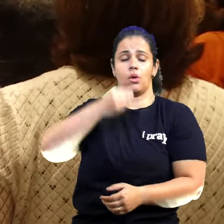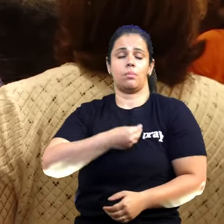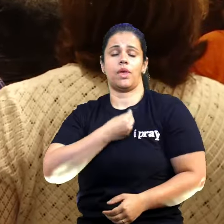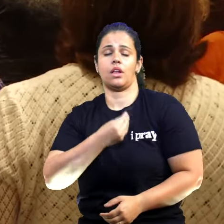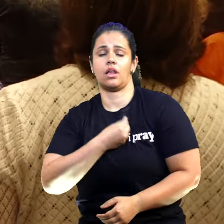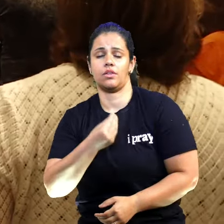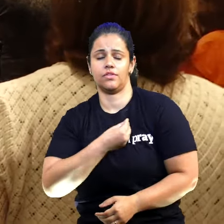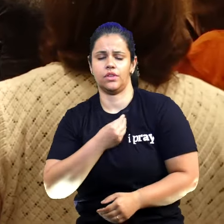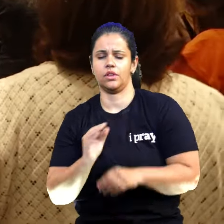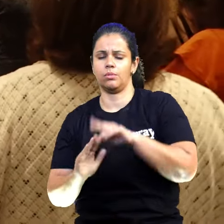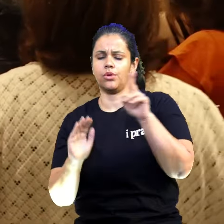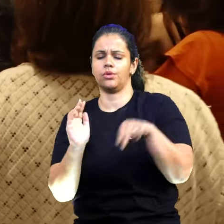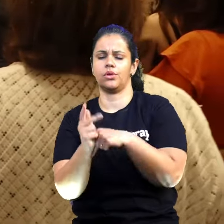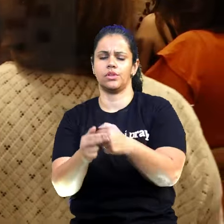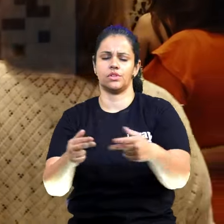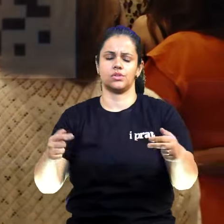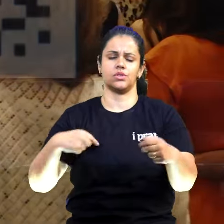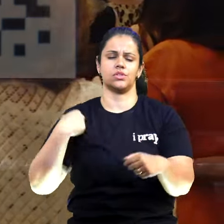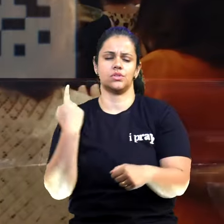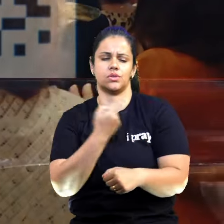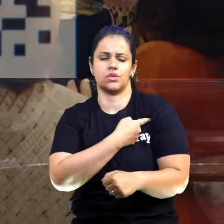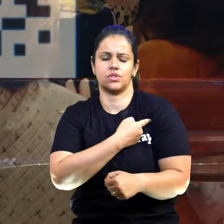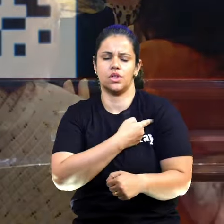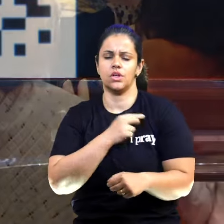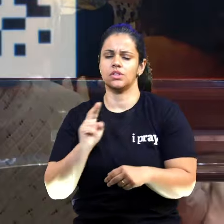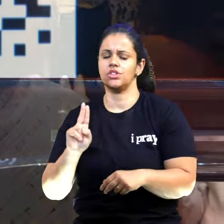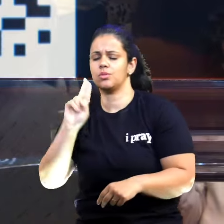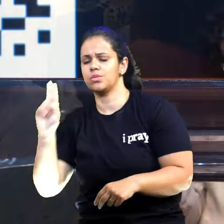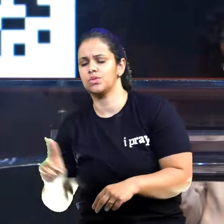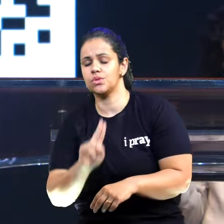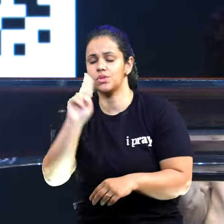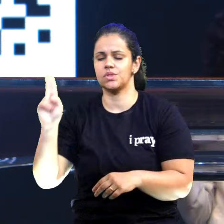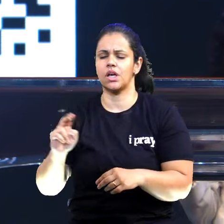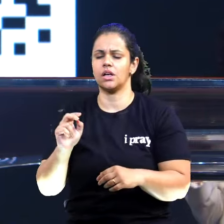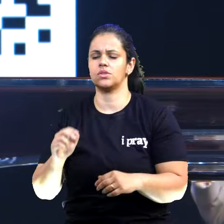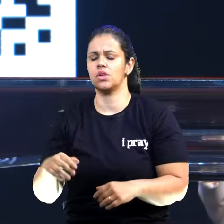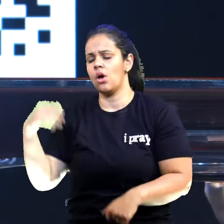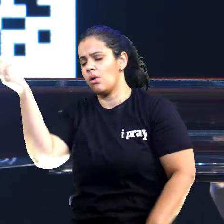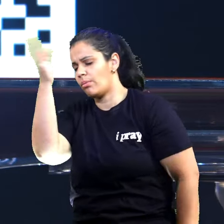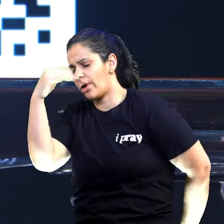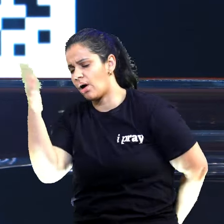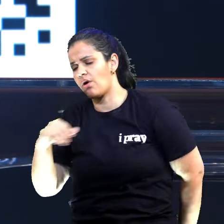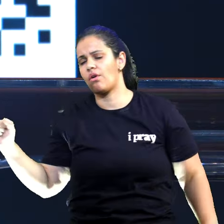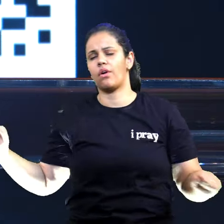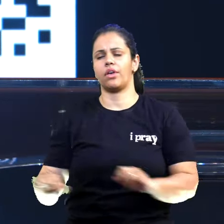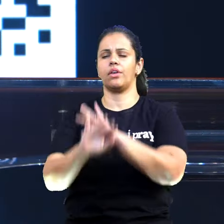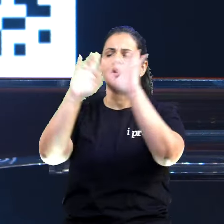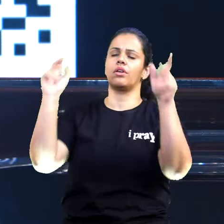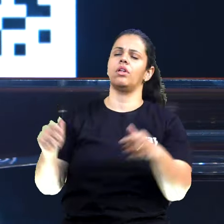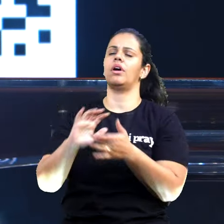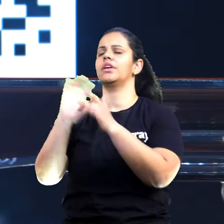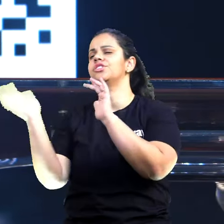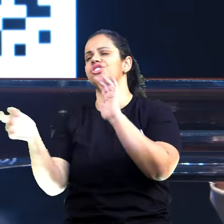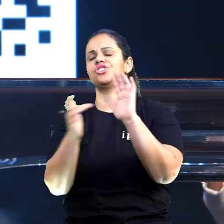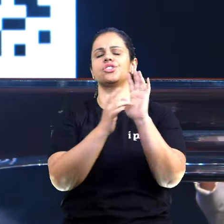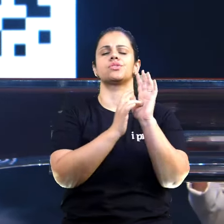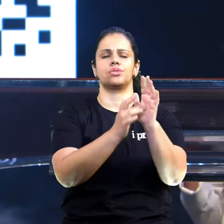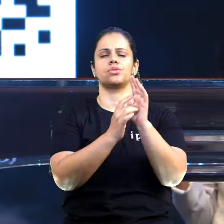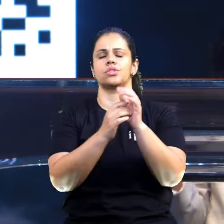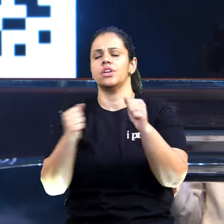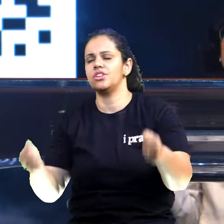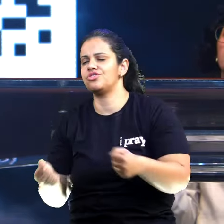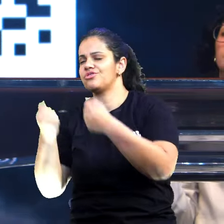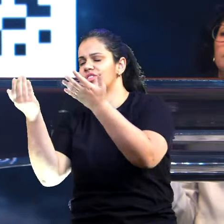também dos nossos recursos, usa tudo isso para a Sua honra, para a Sua glória, é o que nós oramos e Te consagramos,